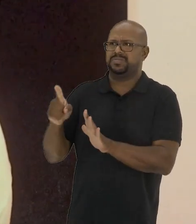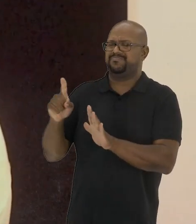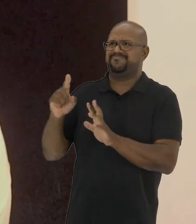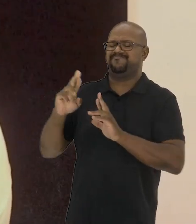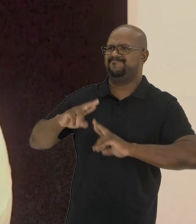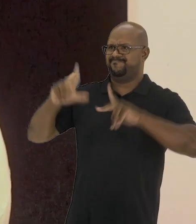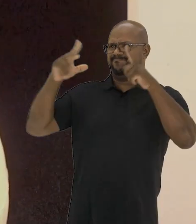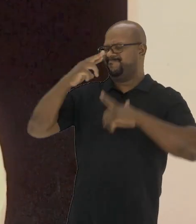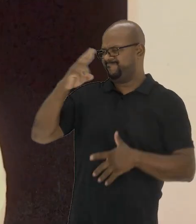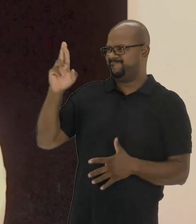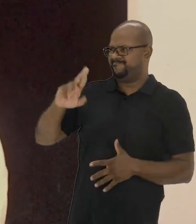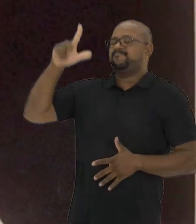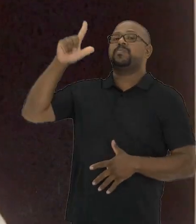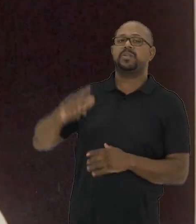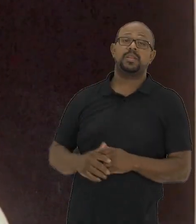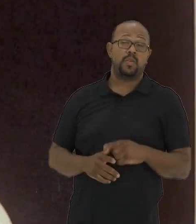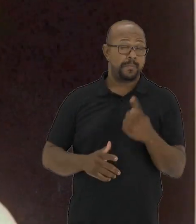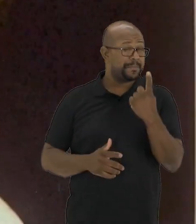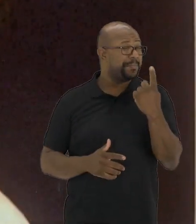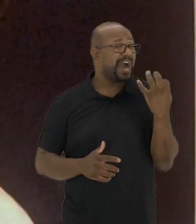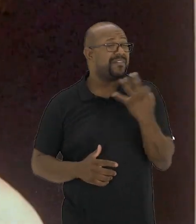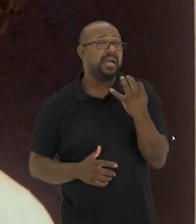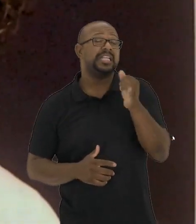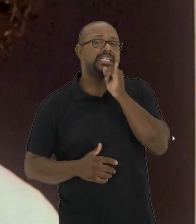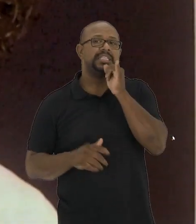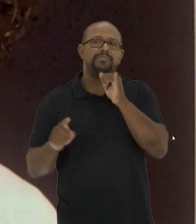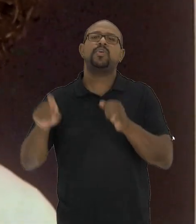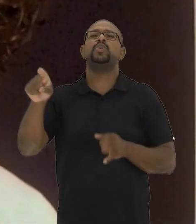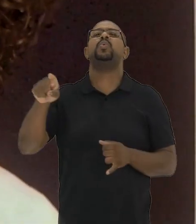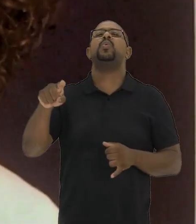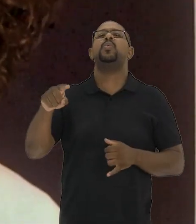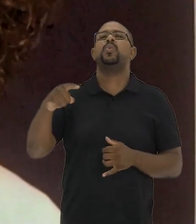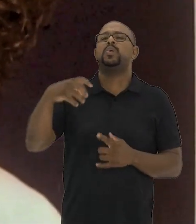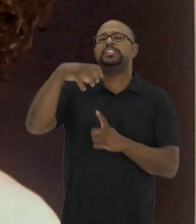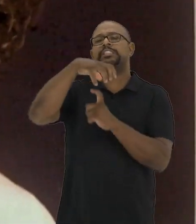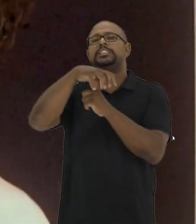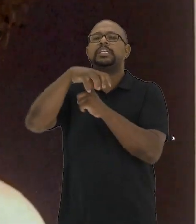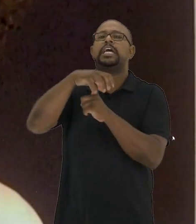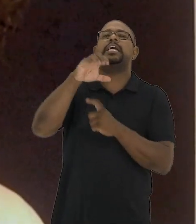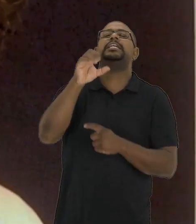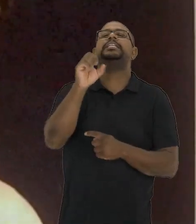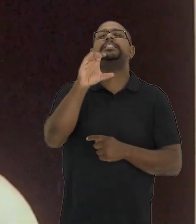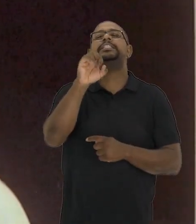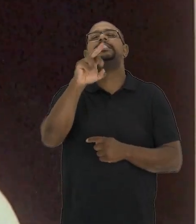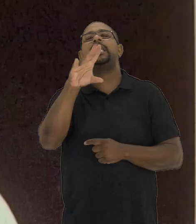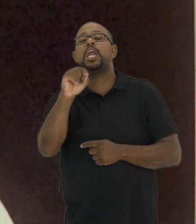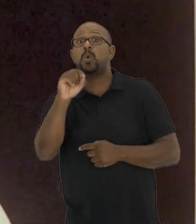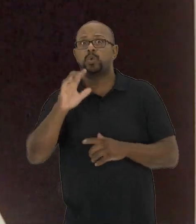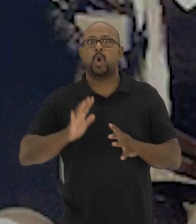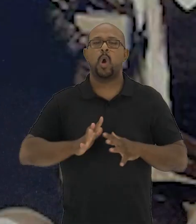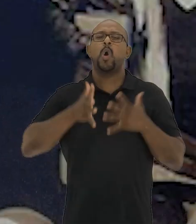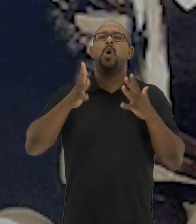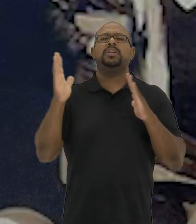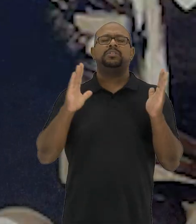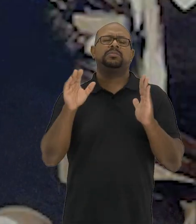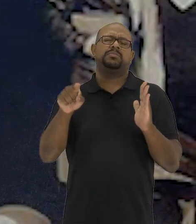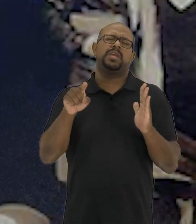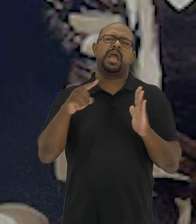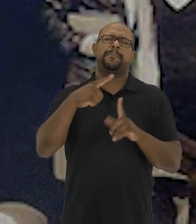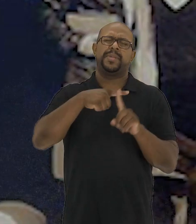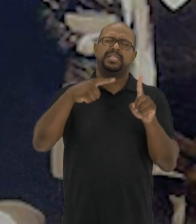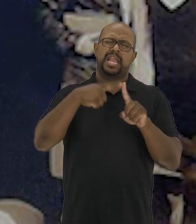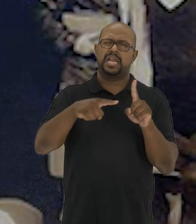demarcadas como aberração. Um dos maiores exemplos que tivemos disso era um circo dos horrores, os chamados freak shows,